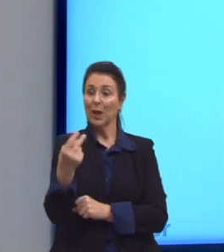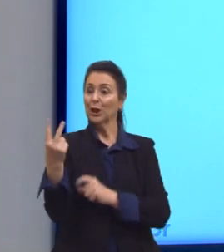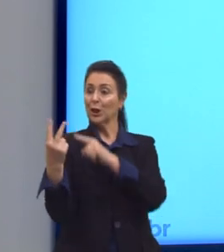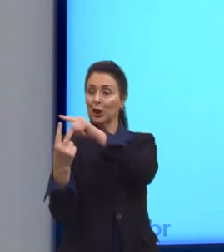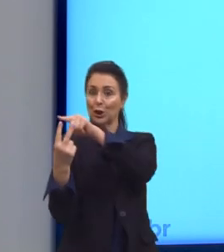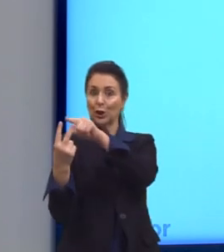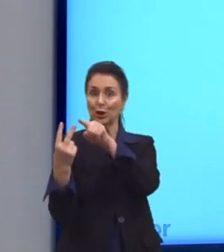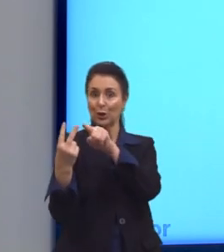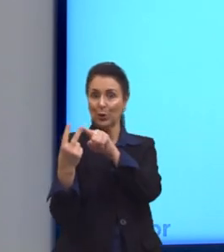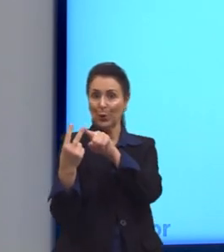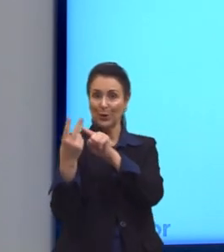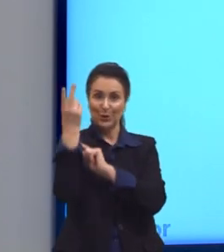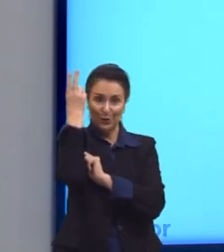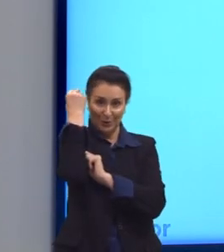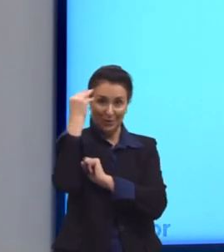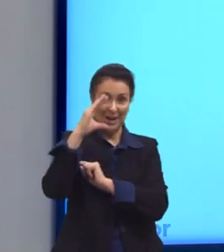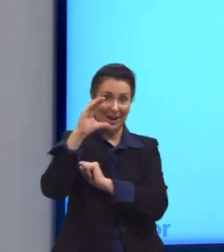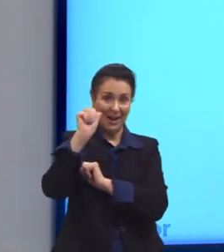coelhos.